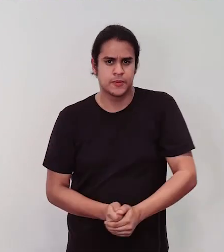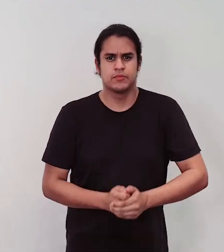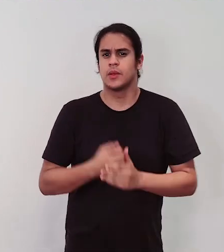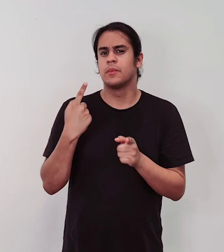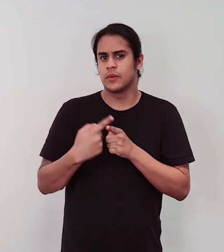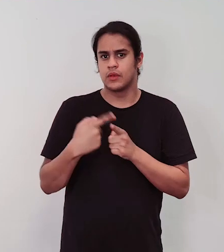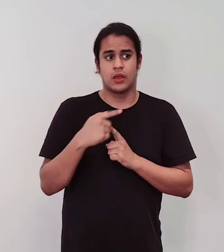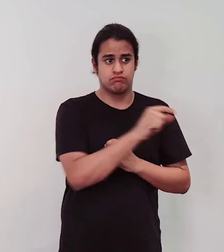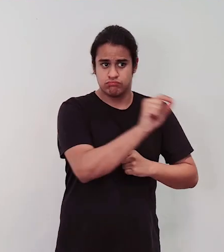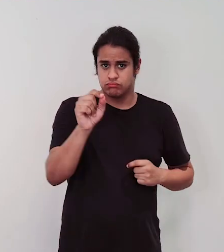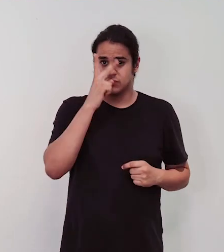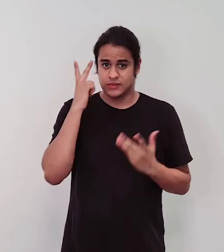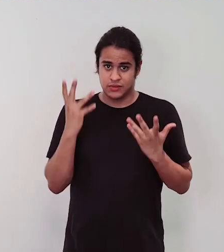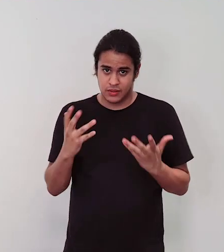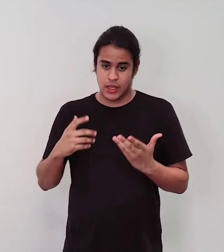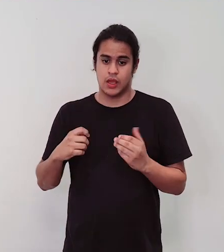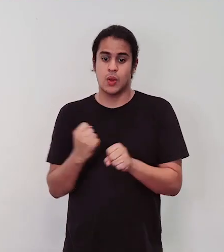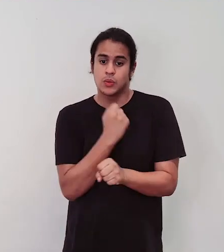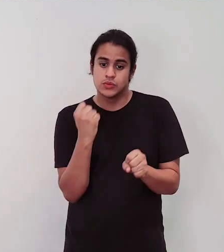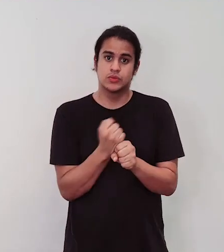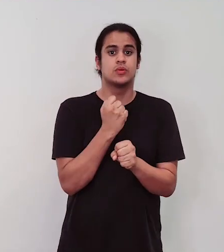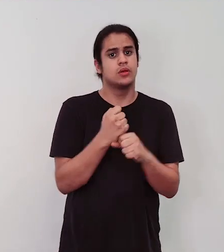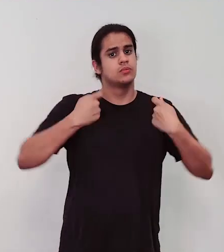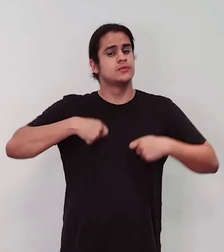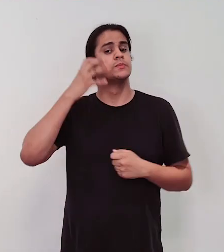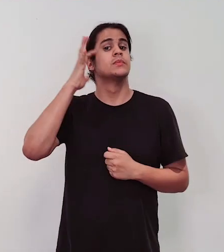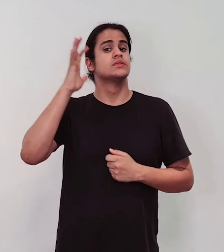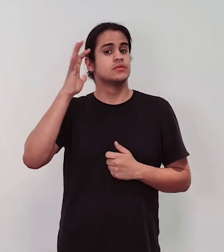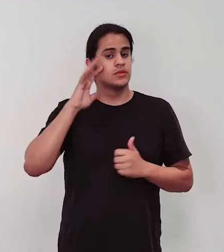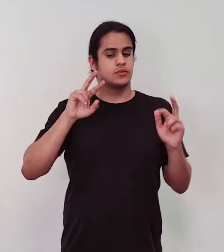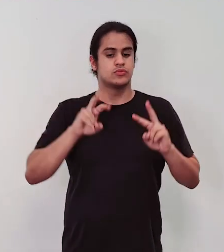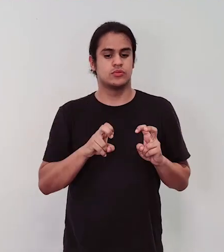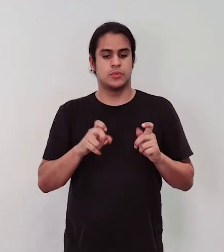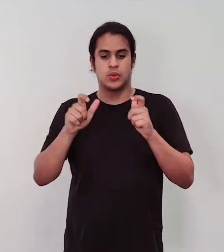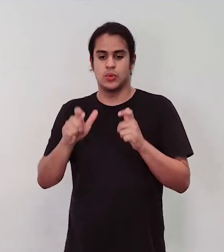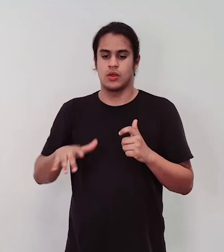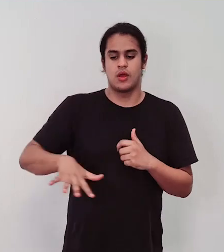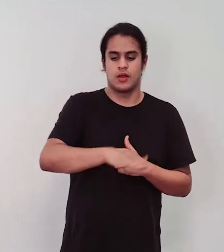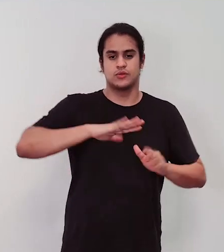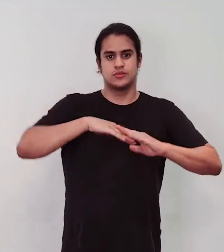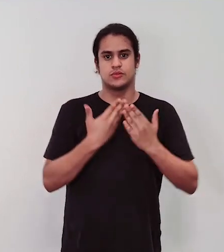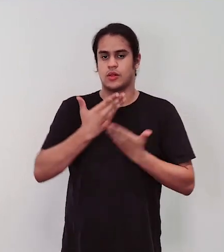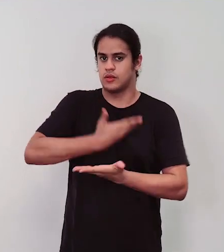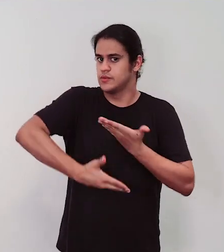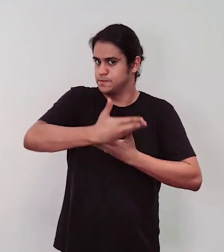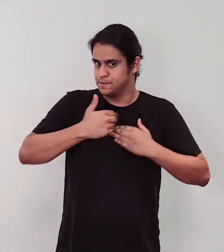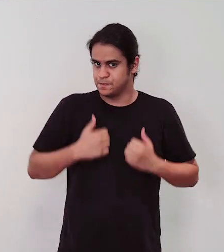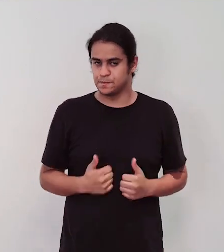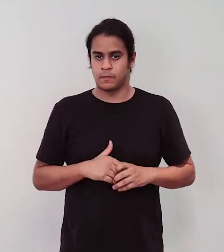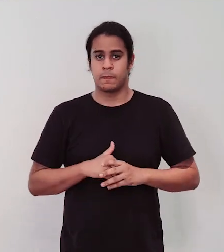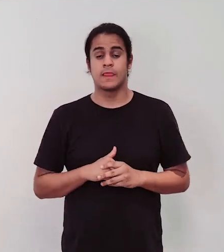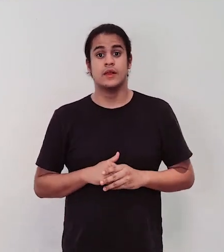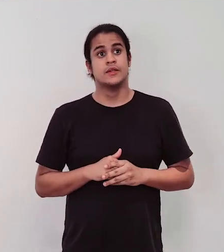cidade. Enfim, isso é só uma introdução para a gente pensar nessas relações dentro do espaço escolar. Para trazer essa reflexão para o ambiente